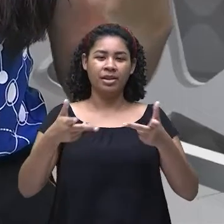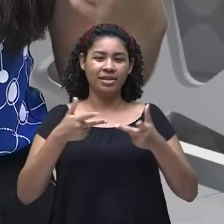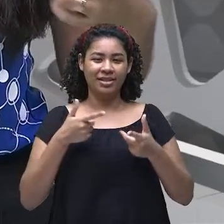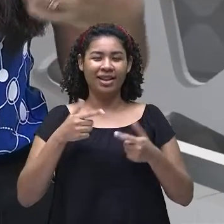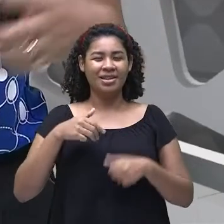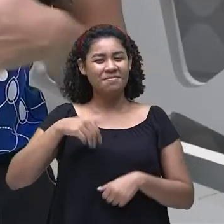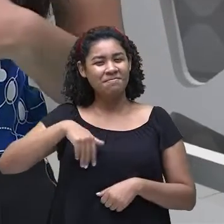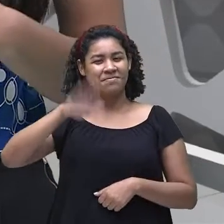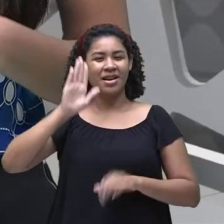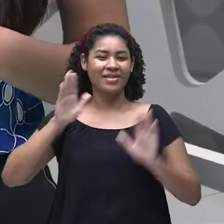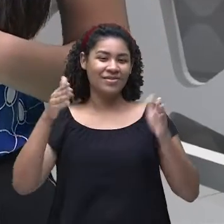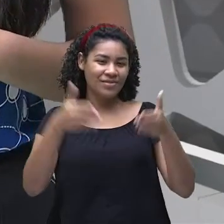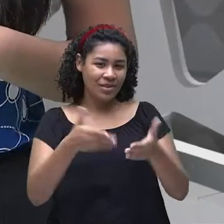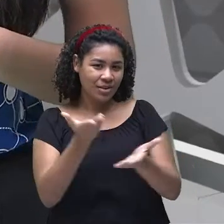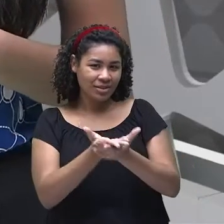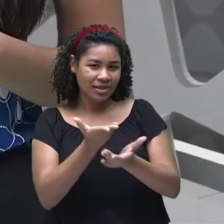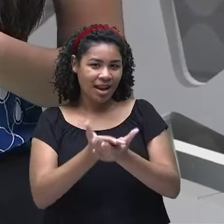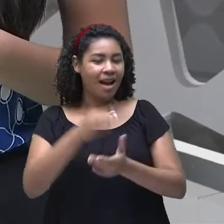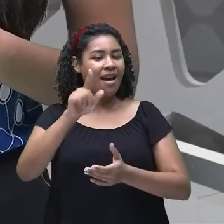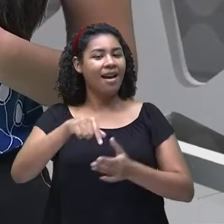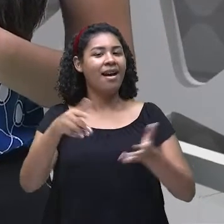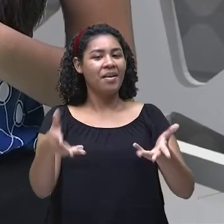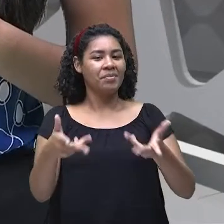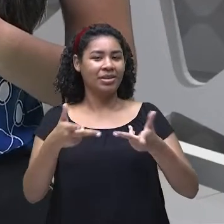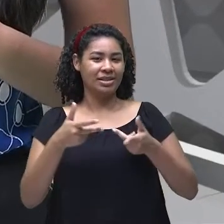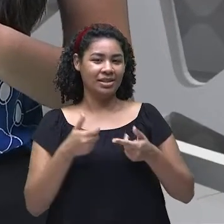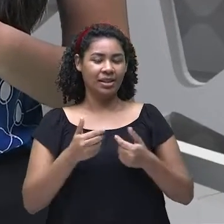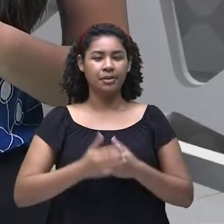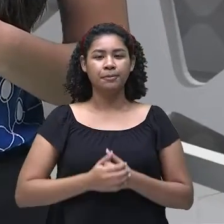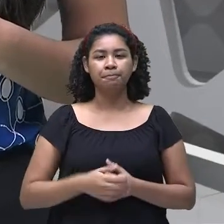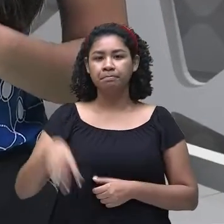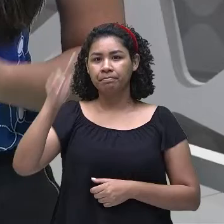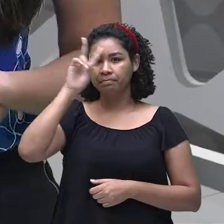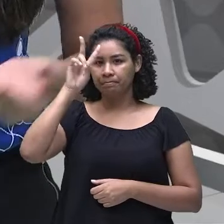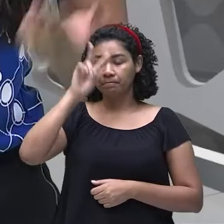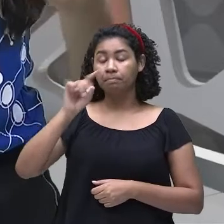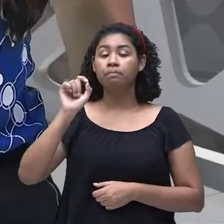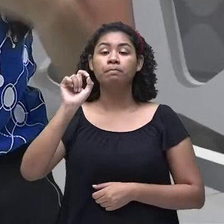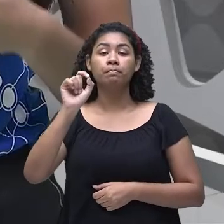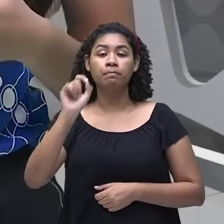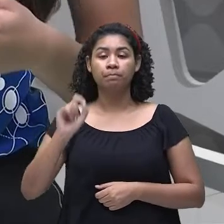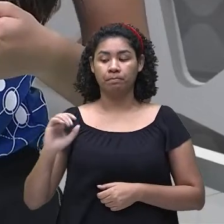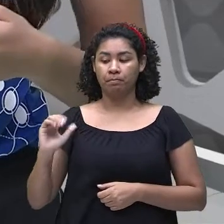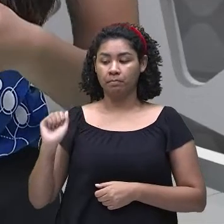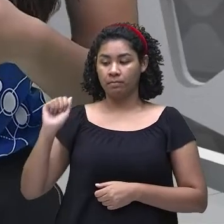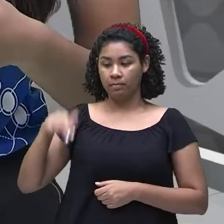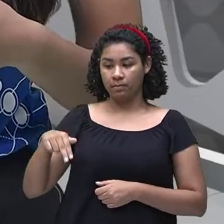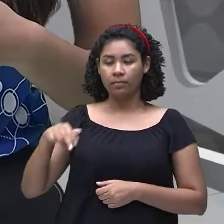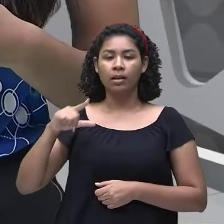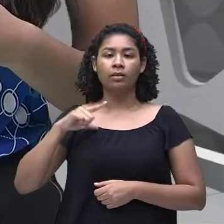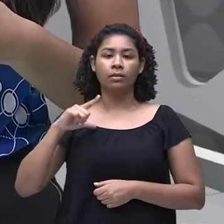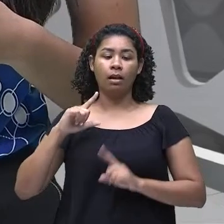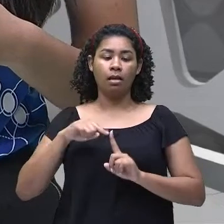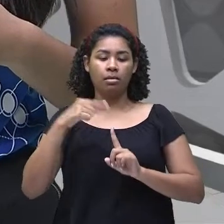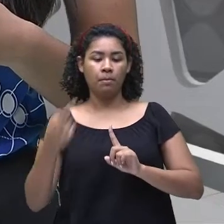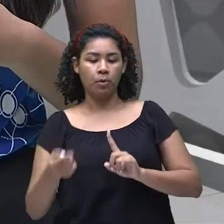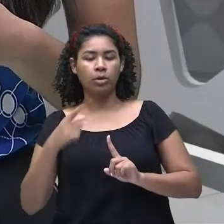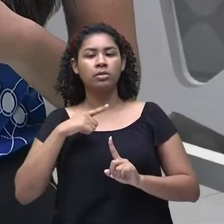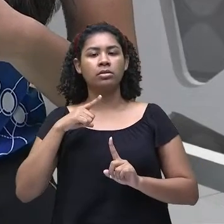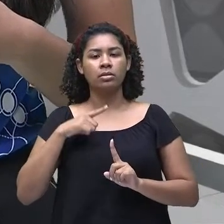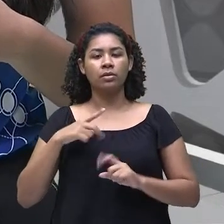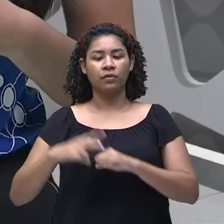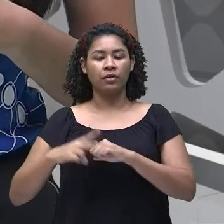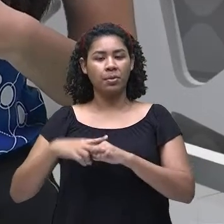mais focou sobre ele, né? Lembrando que ele vem antecedendo, né? Ele vem antes de um verbo